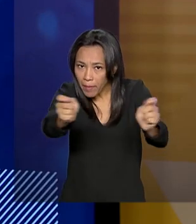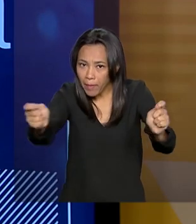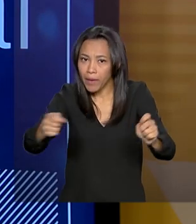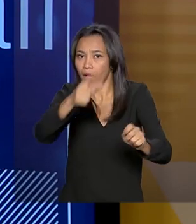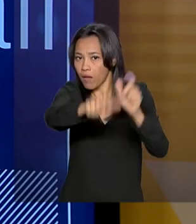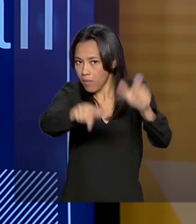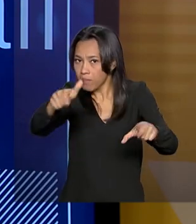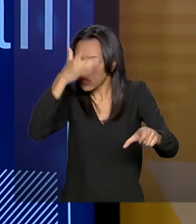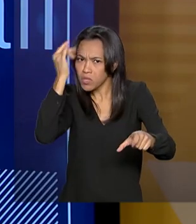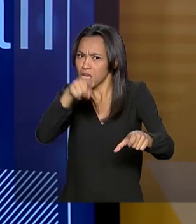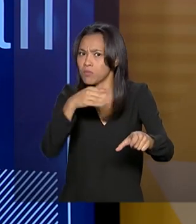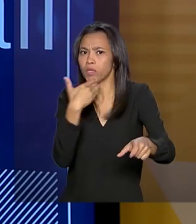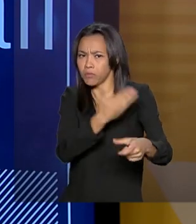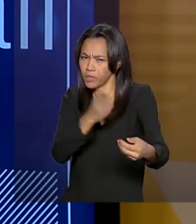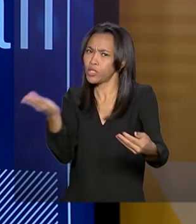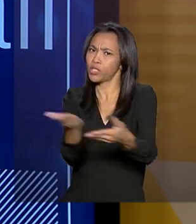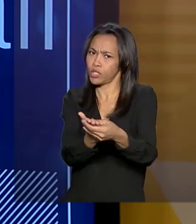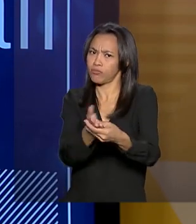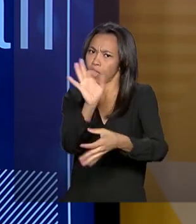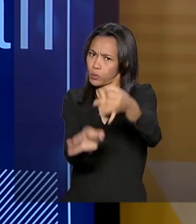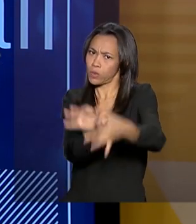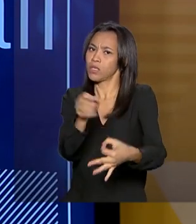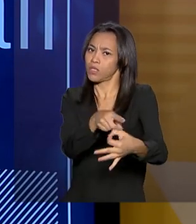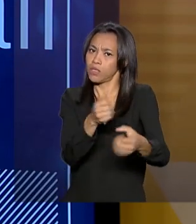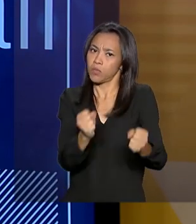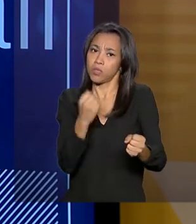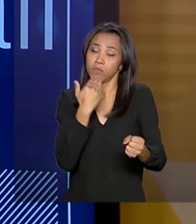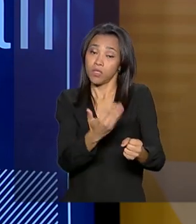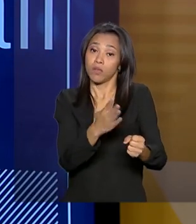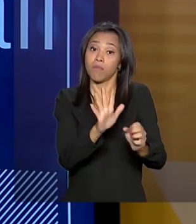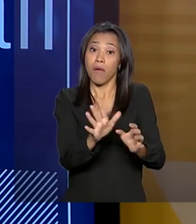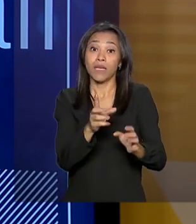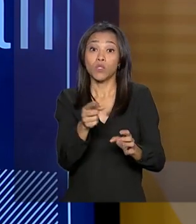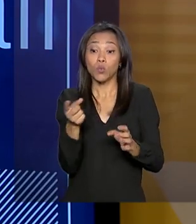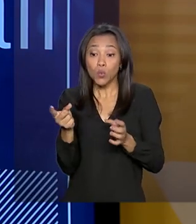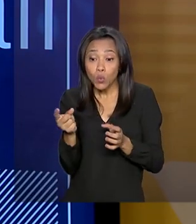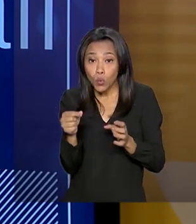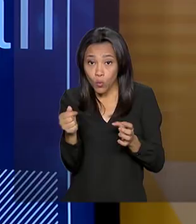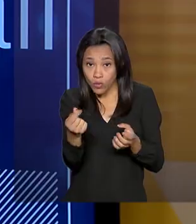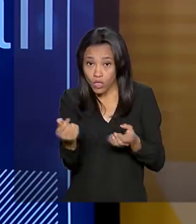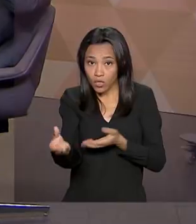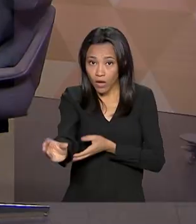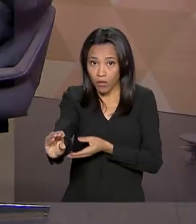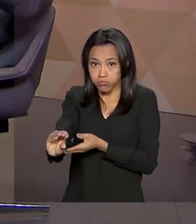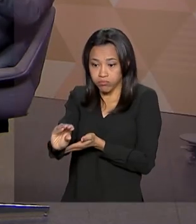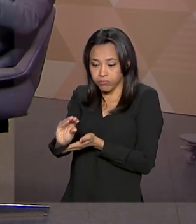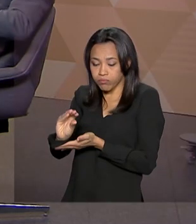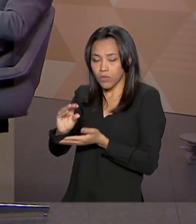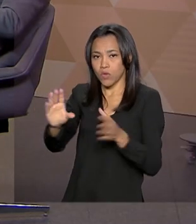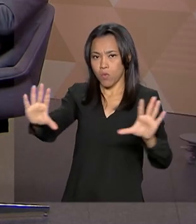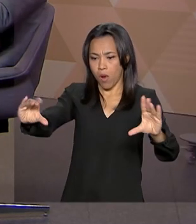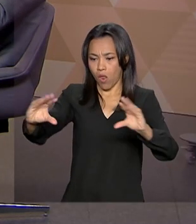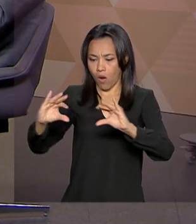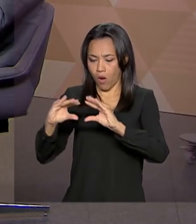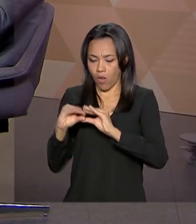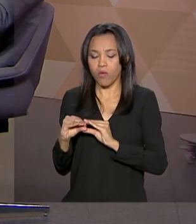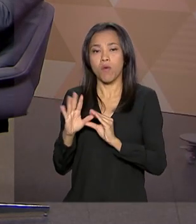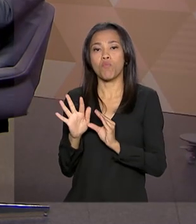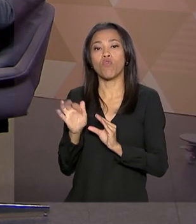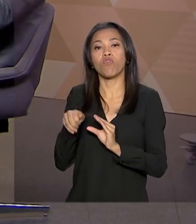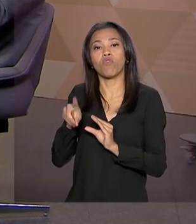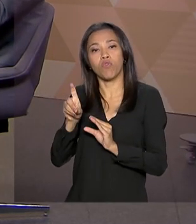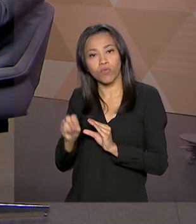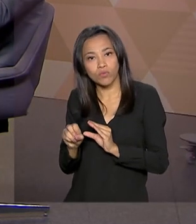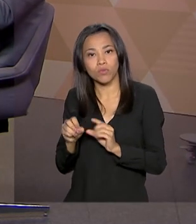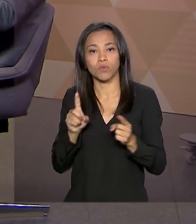Elas até podem mover uma ação, mas aquela ação coletiva vai para esse fundo. Condenações da Senacom vão para esse fundo. Condenações